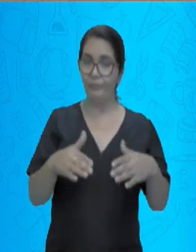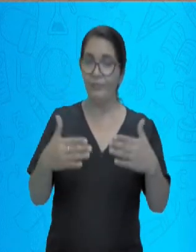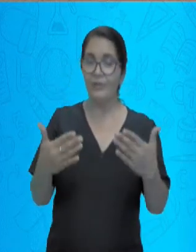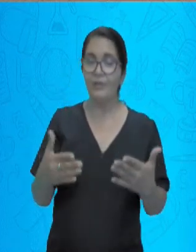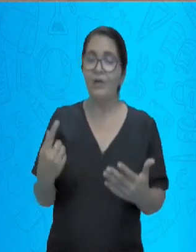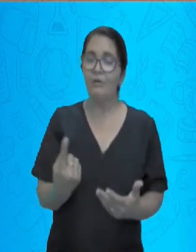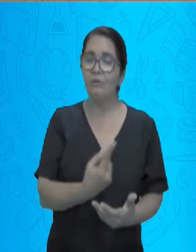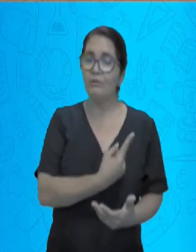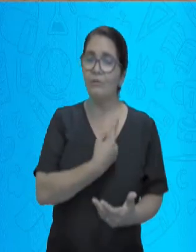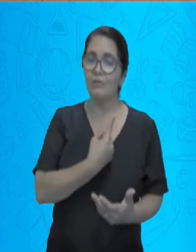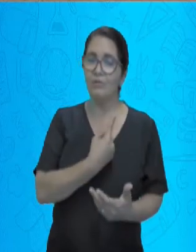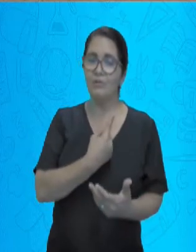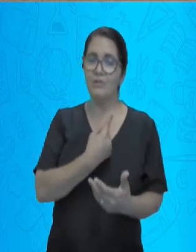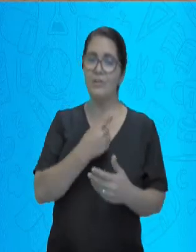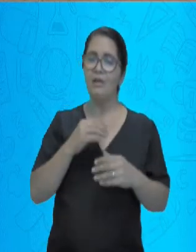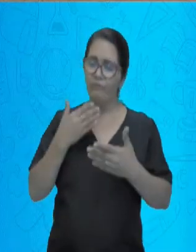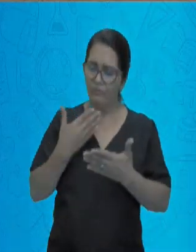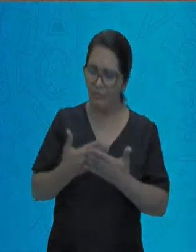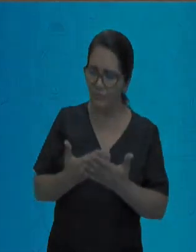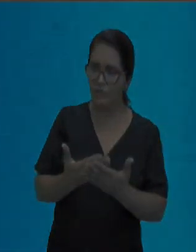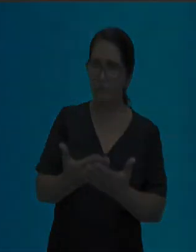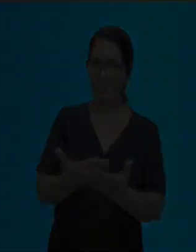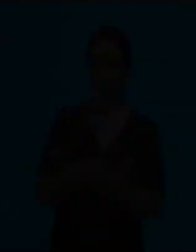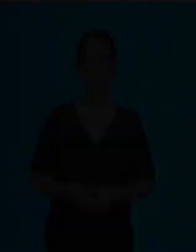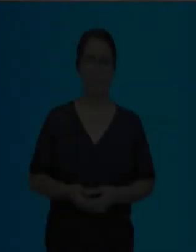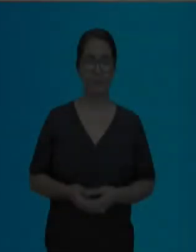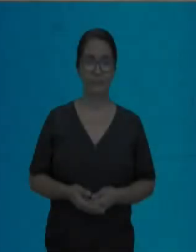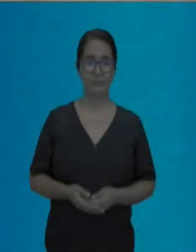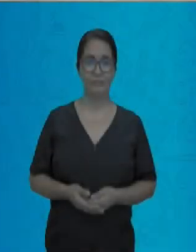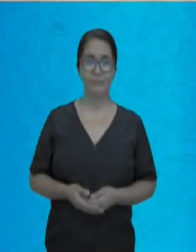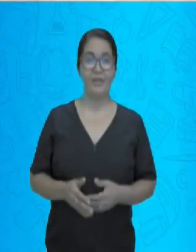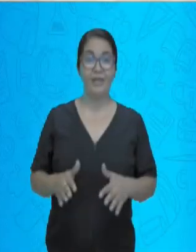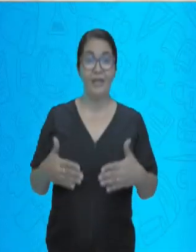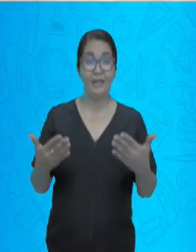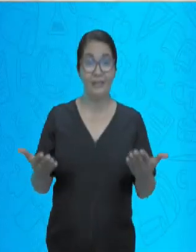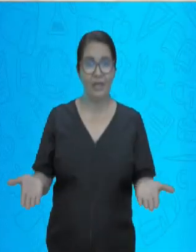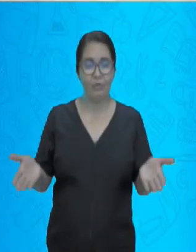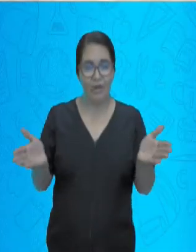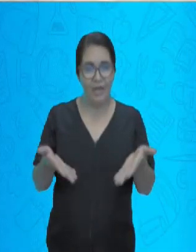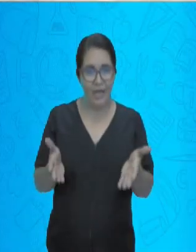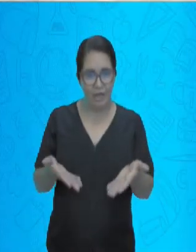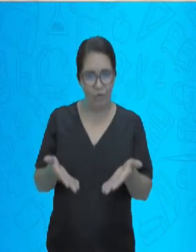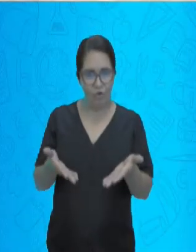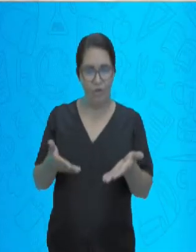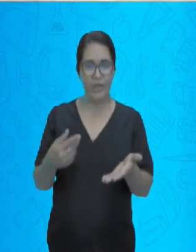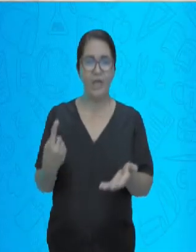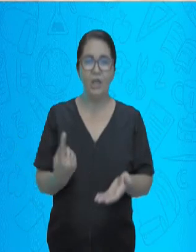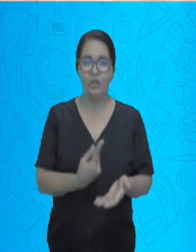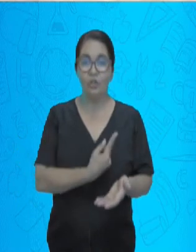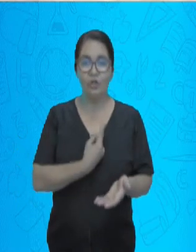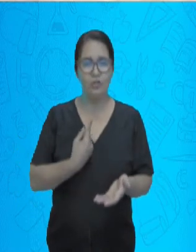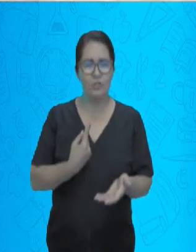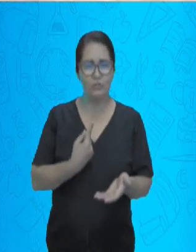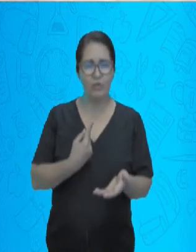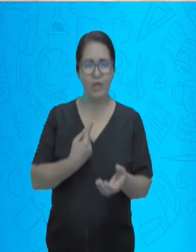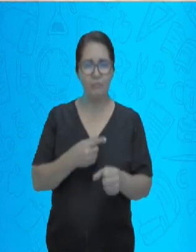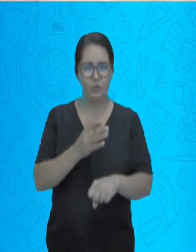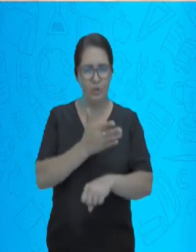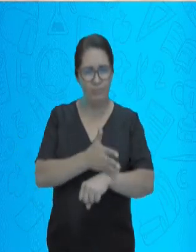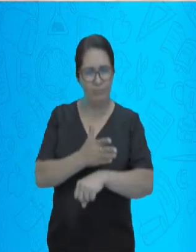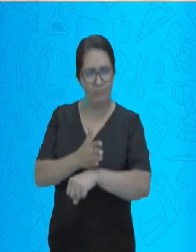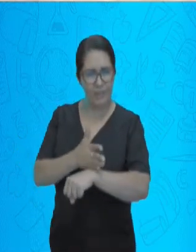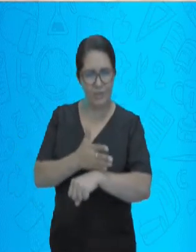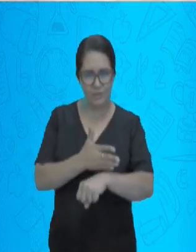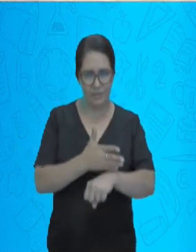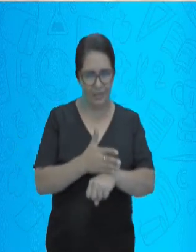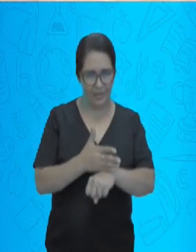a gente consegue aumentar o nosso conhecimento. Nessa segunda parte da nossa aula, nós vamos ver de uma maneira mais